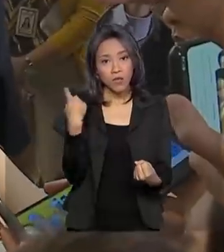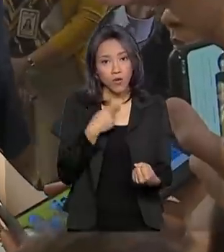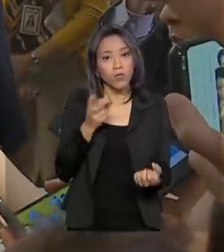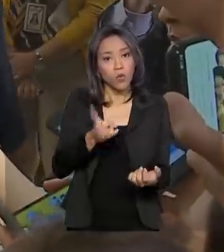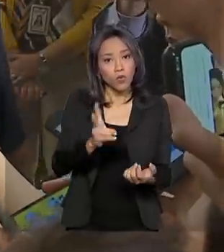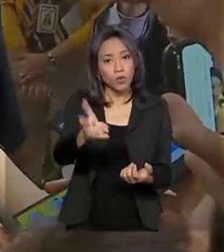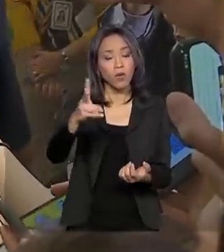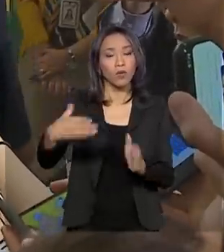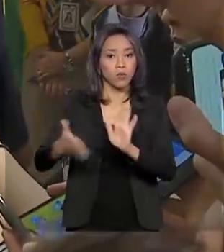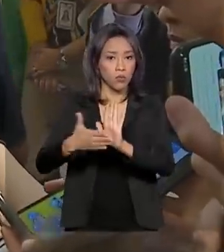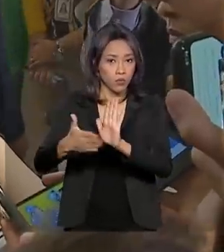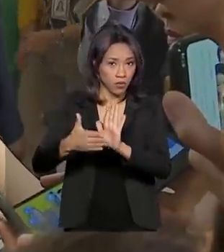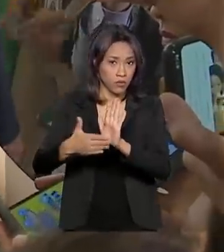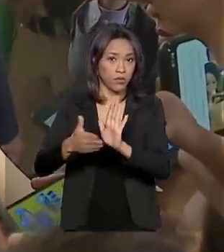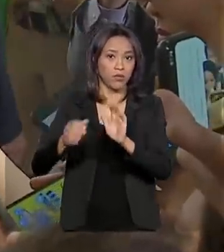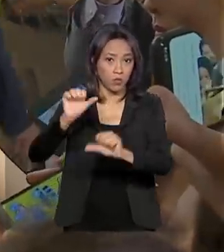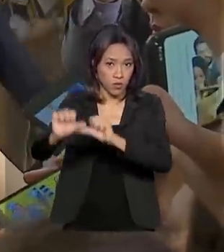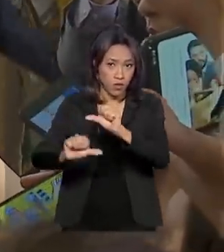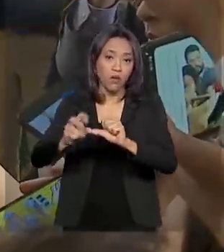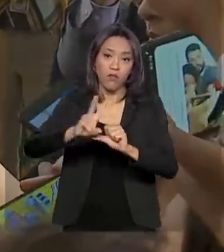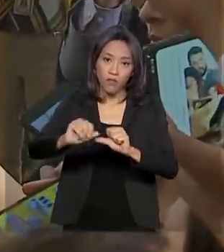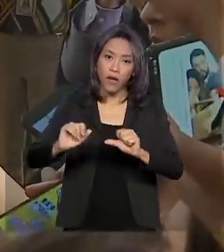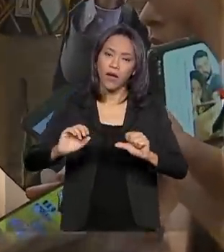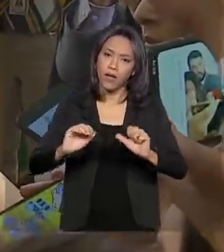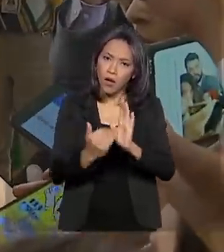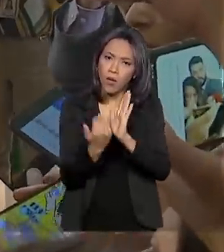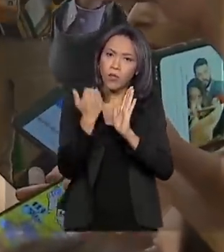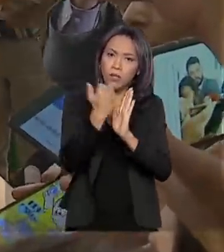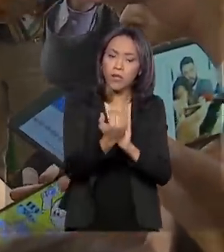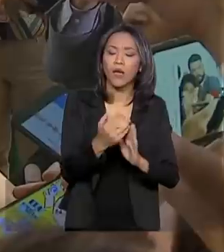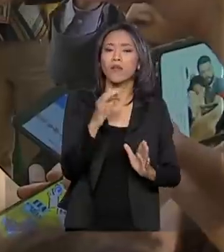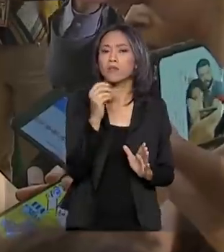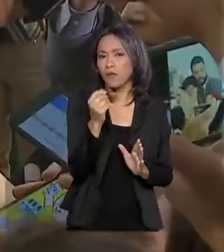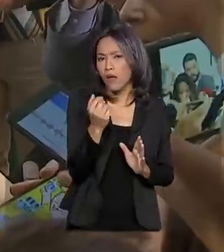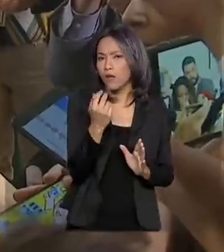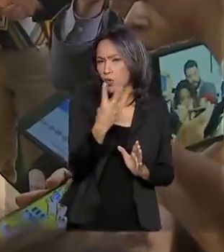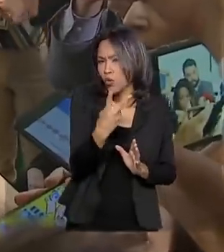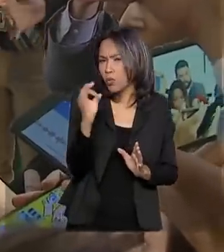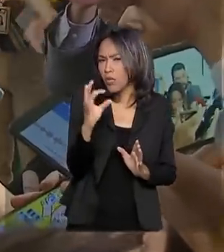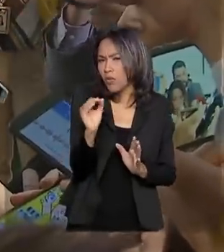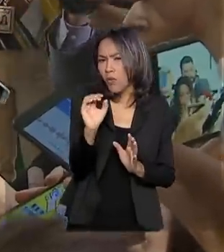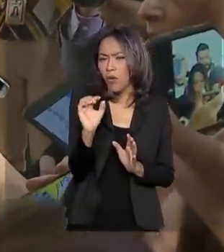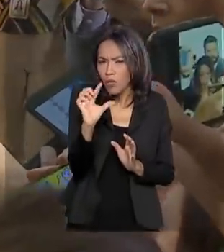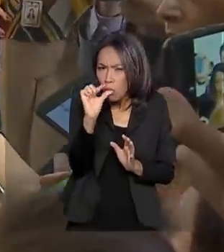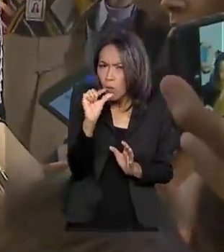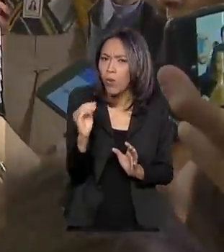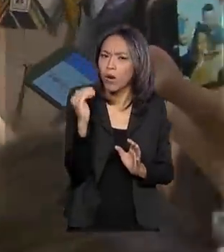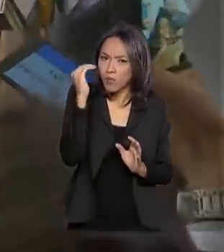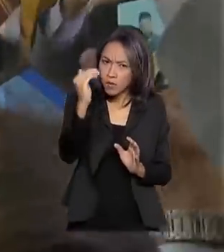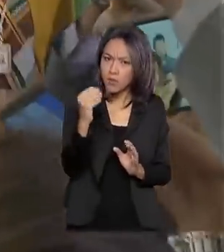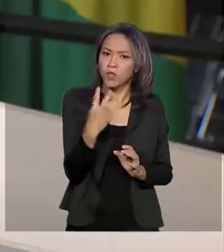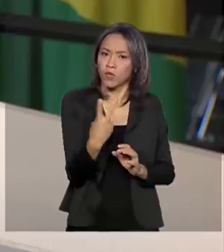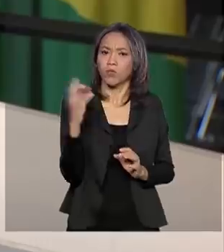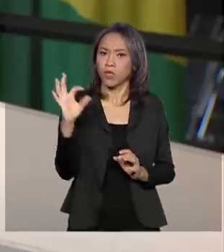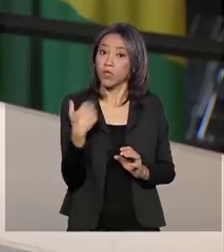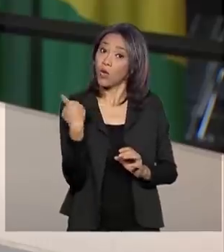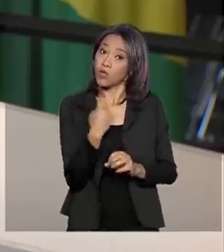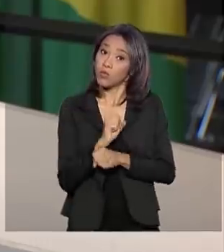reformas, ela vai crescer os 2%, pouco até acima dos 2% que nós estamos esperando.